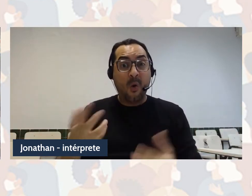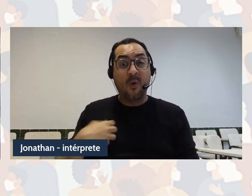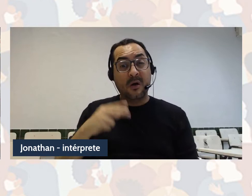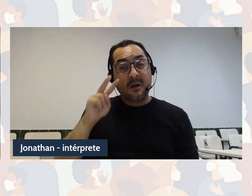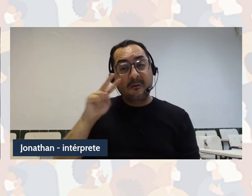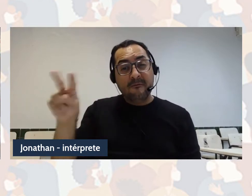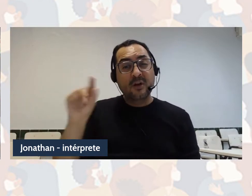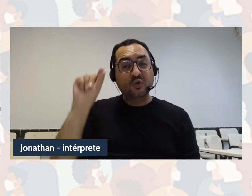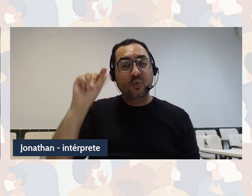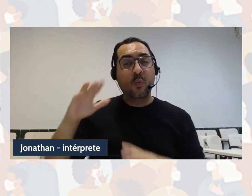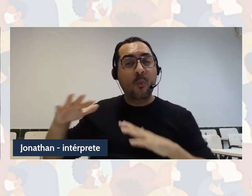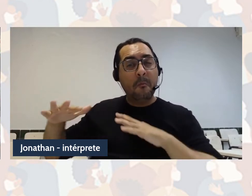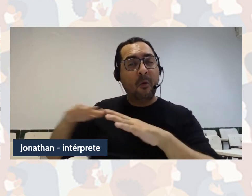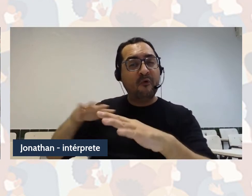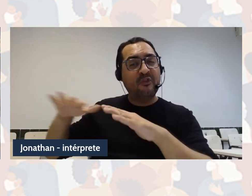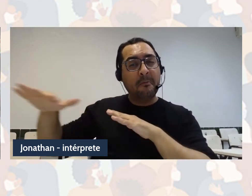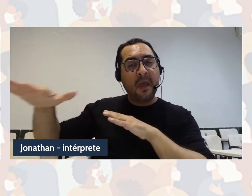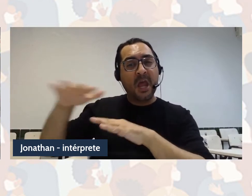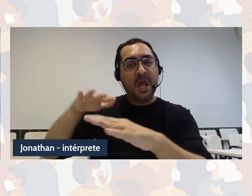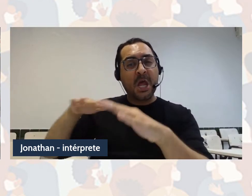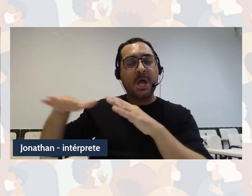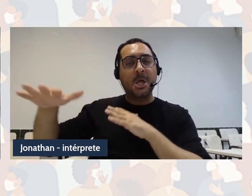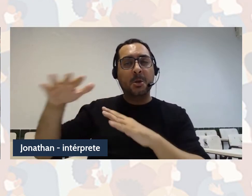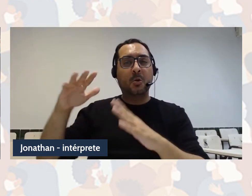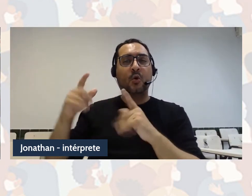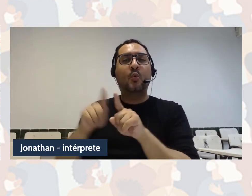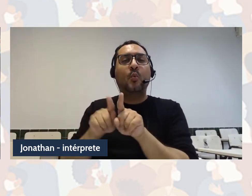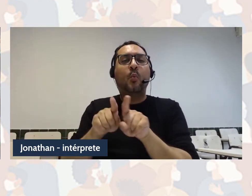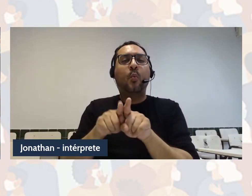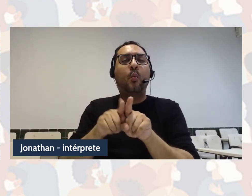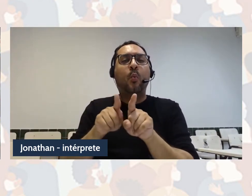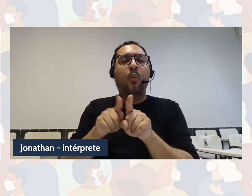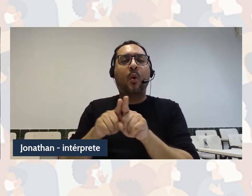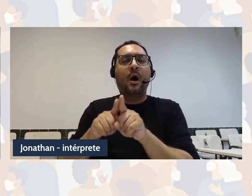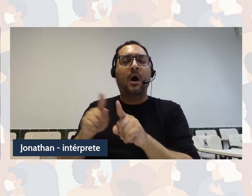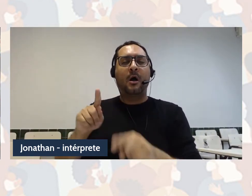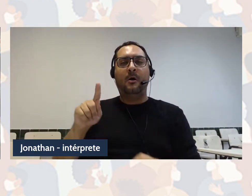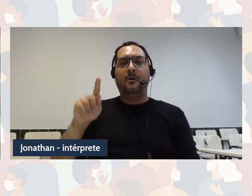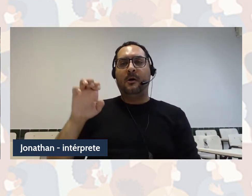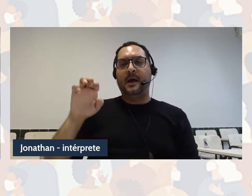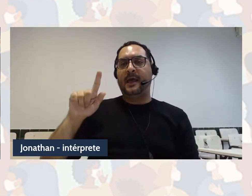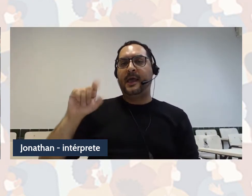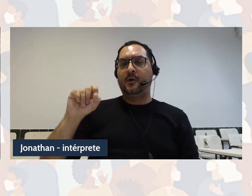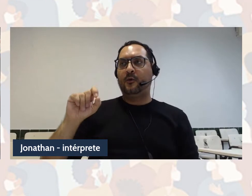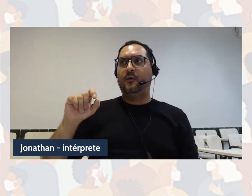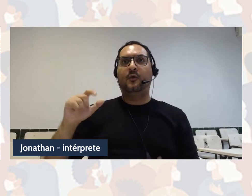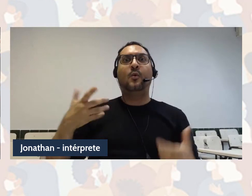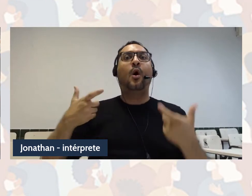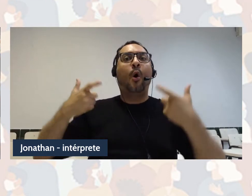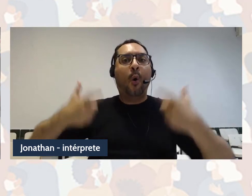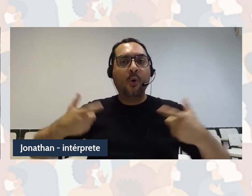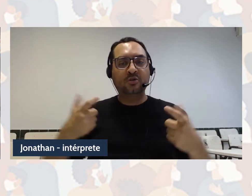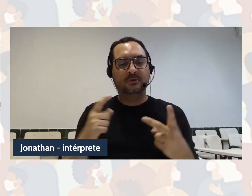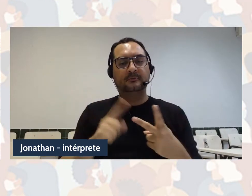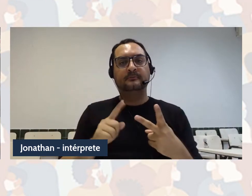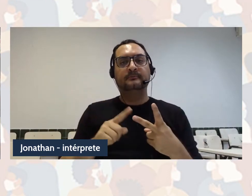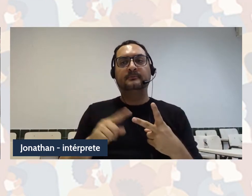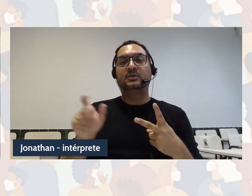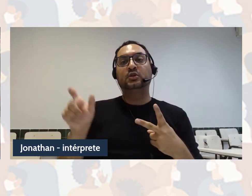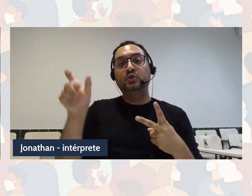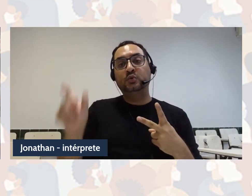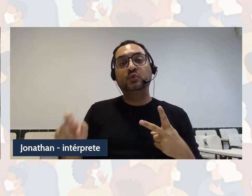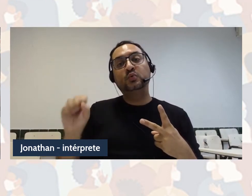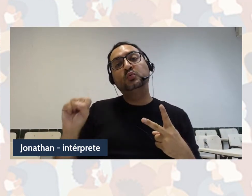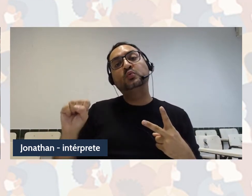que vai impulsionar no sentido de situar o ego, de situar os sujeitos, de situar os